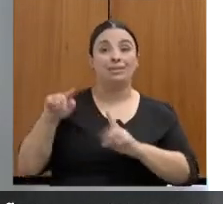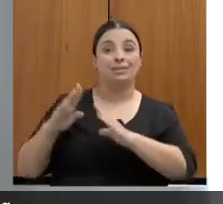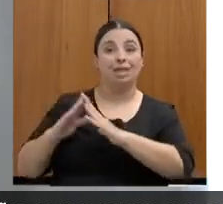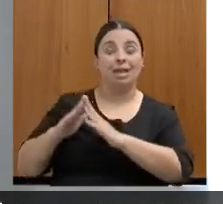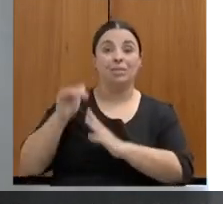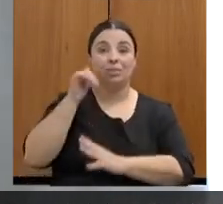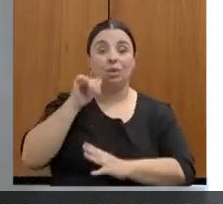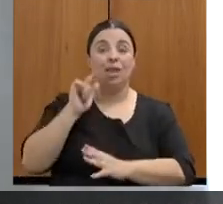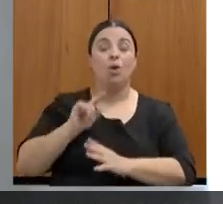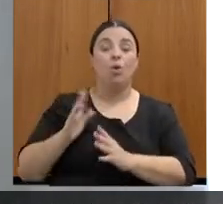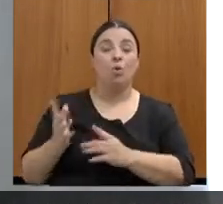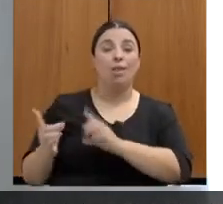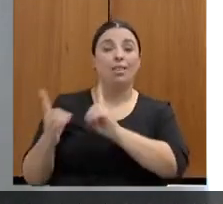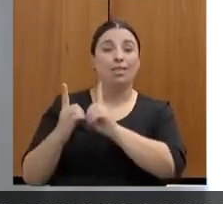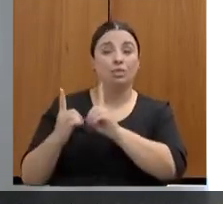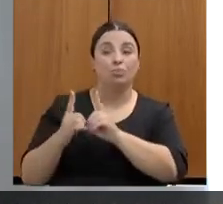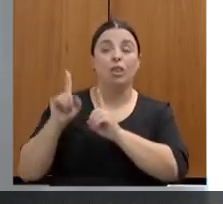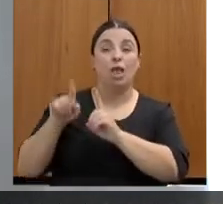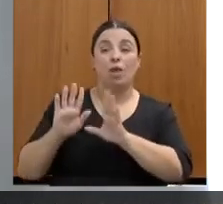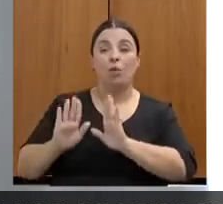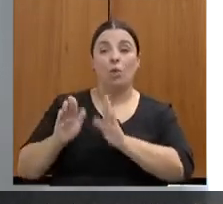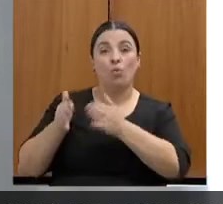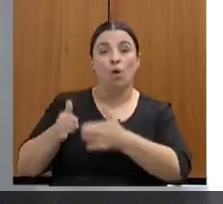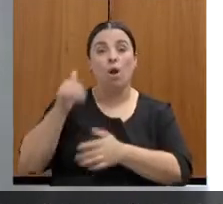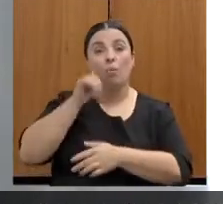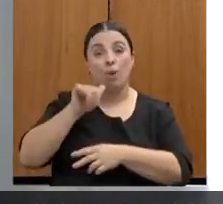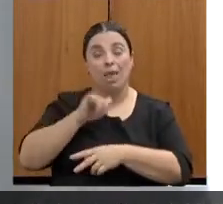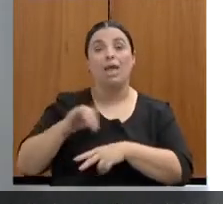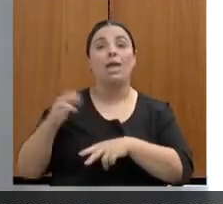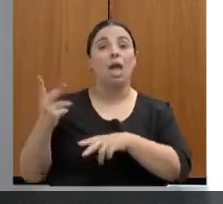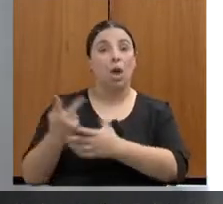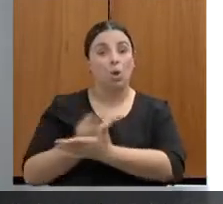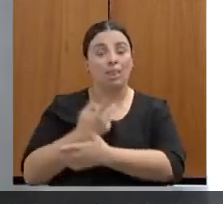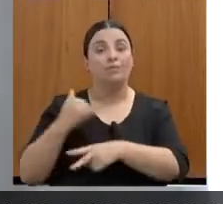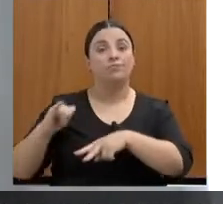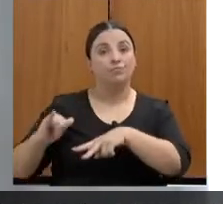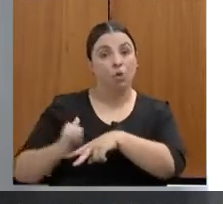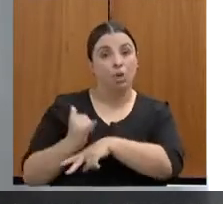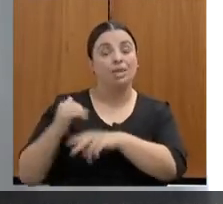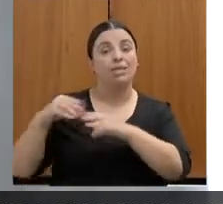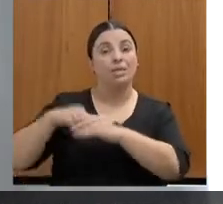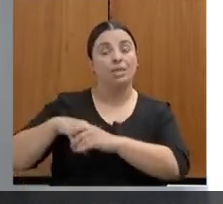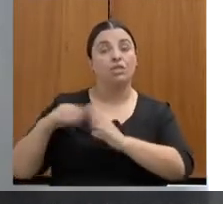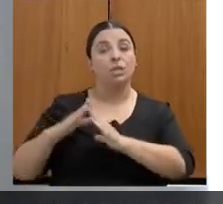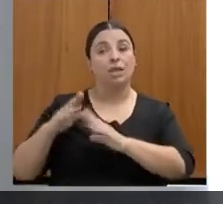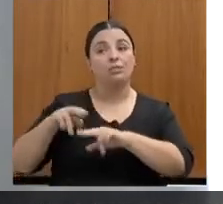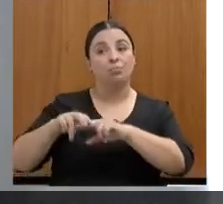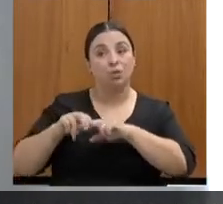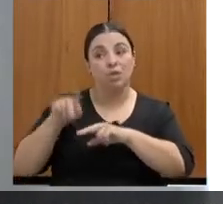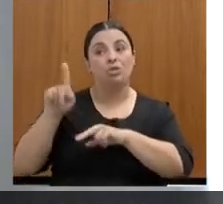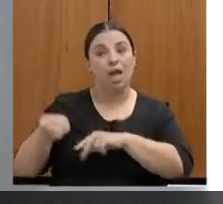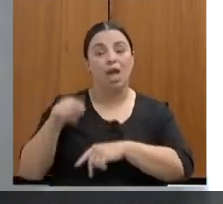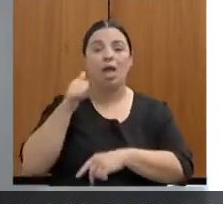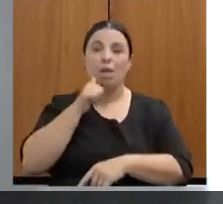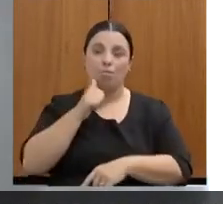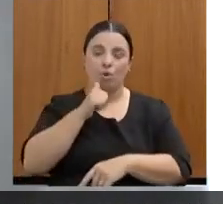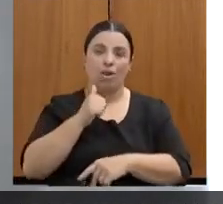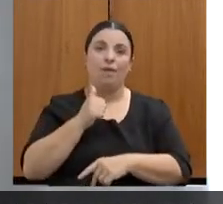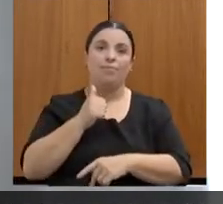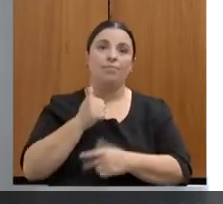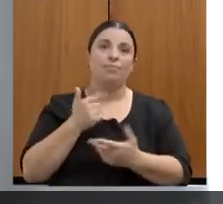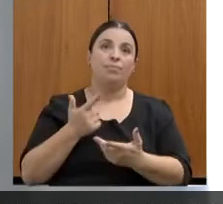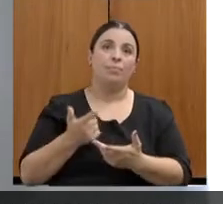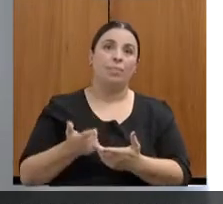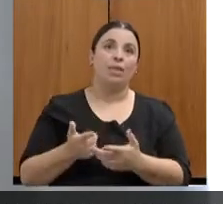para mulheres que estão em situação de violência comércica em razão do gênero. Então, nem mesmo ocorrências com